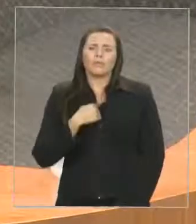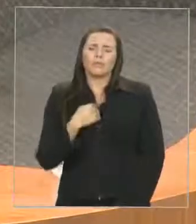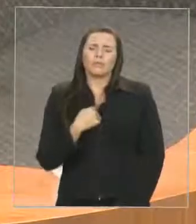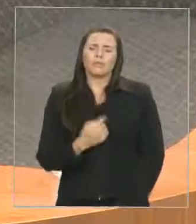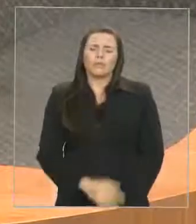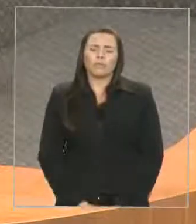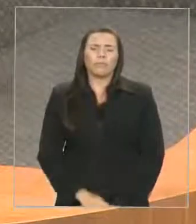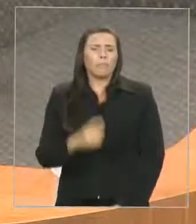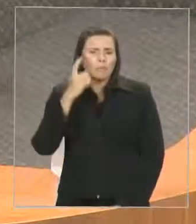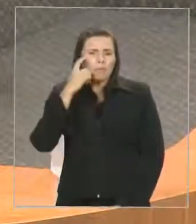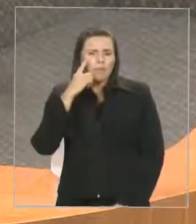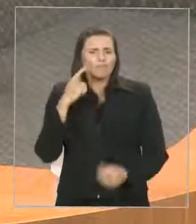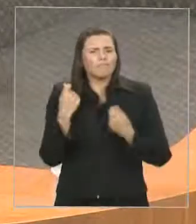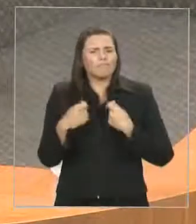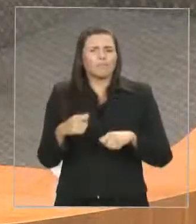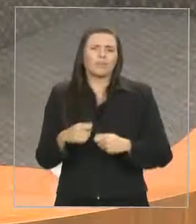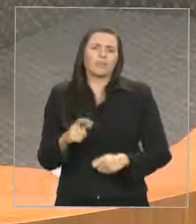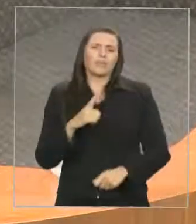qualidade.